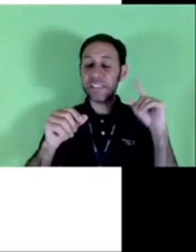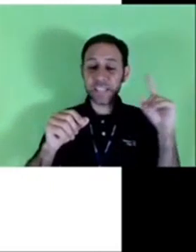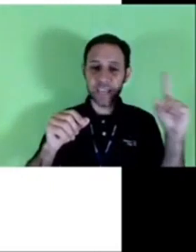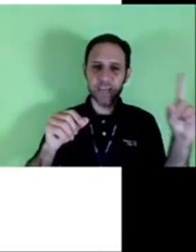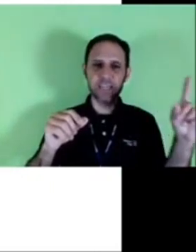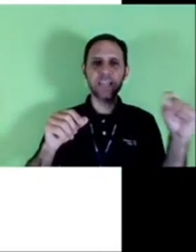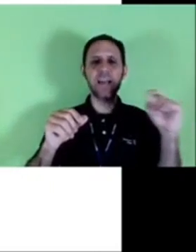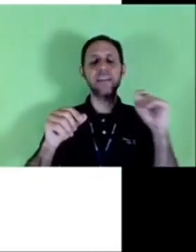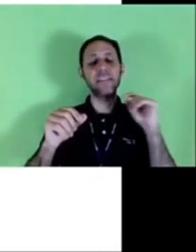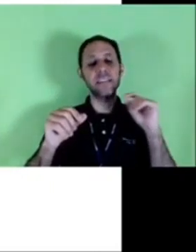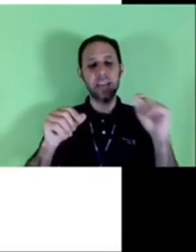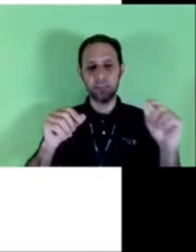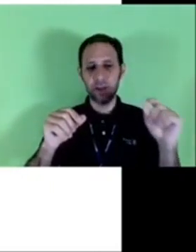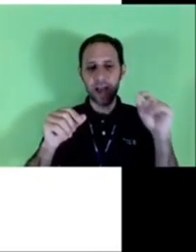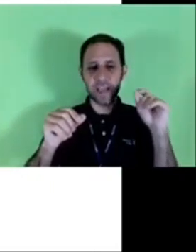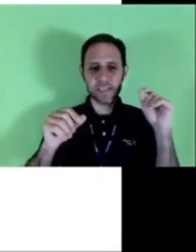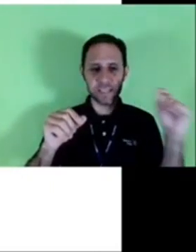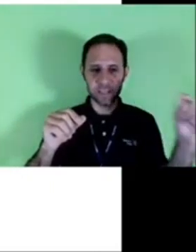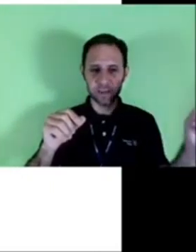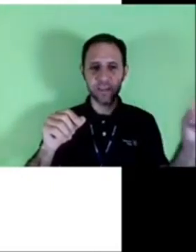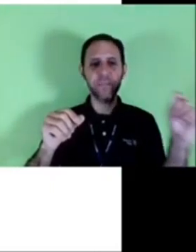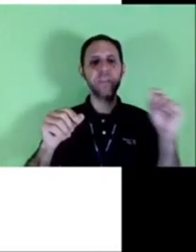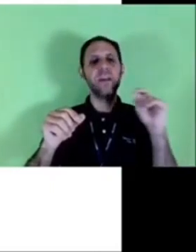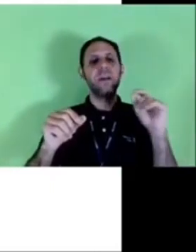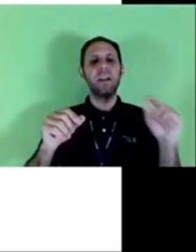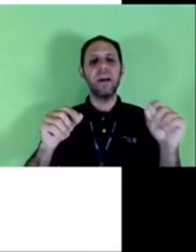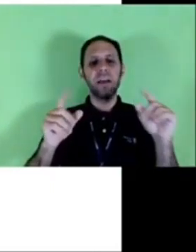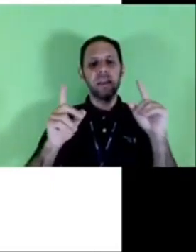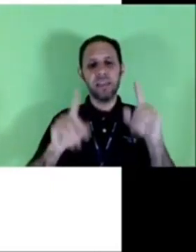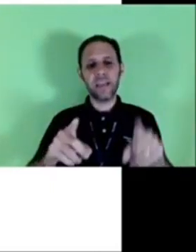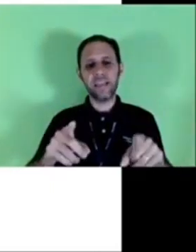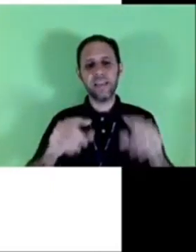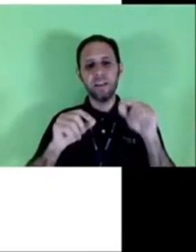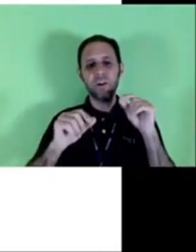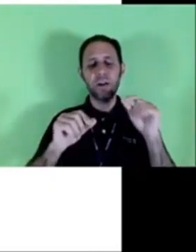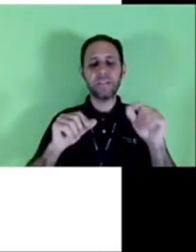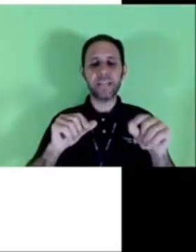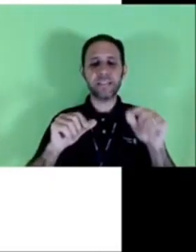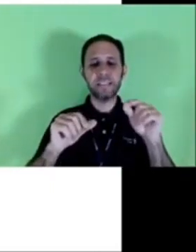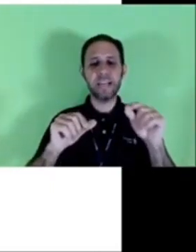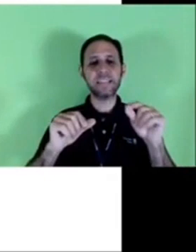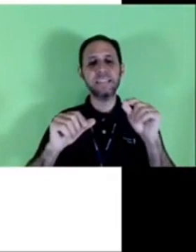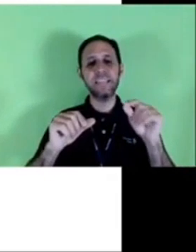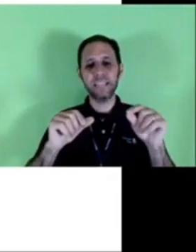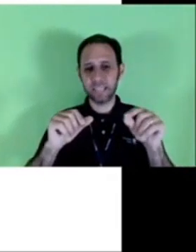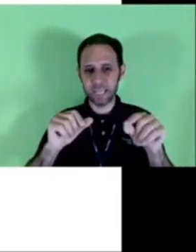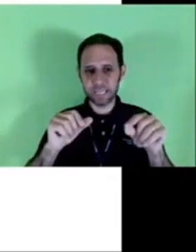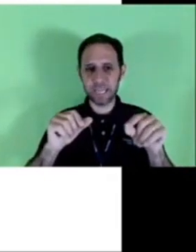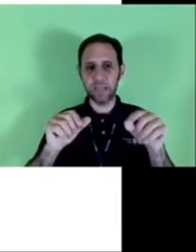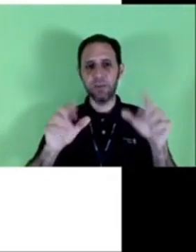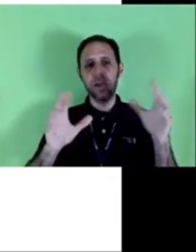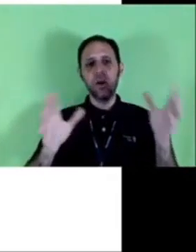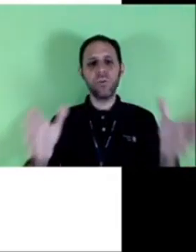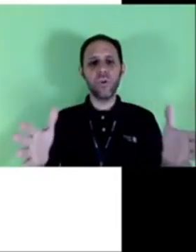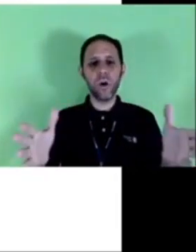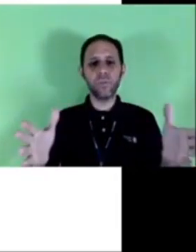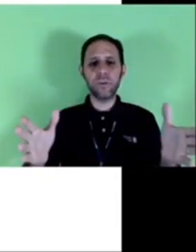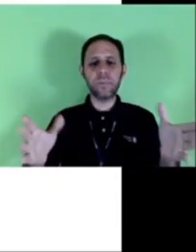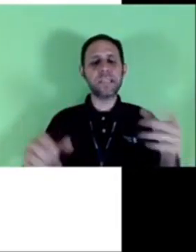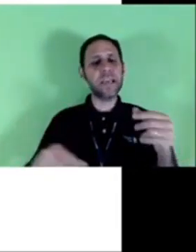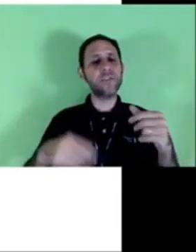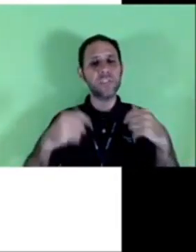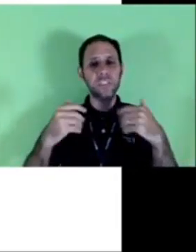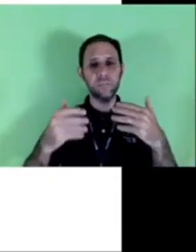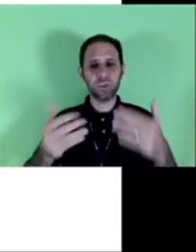esquerda aliás alinhado à esquerda e aqui local e data está centralizado o